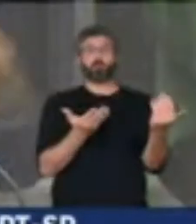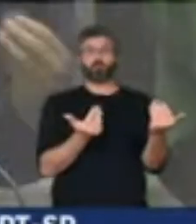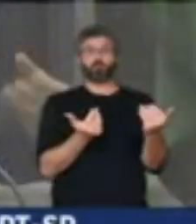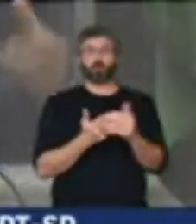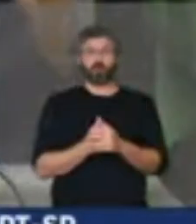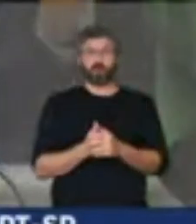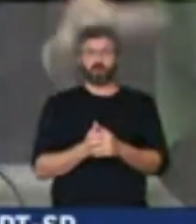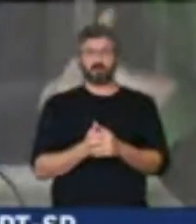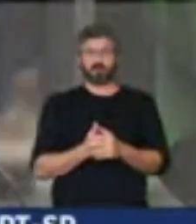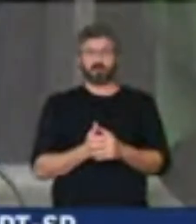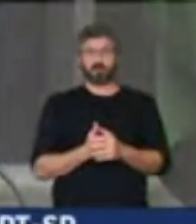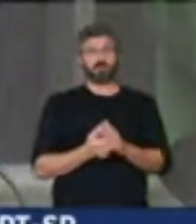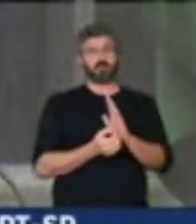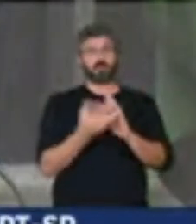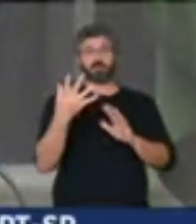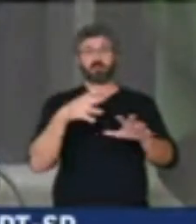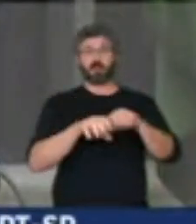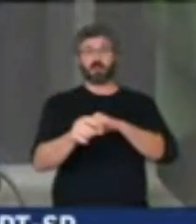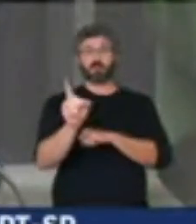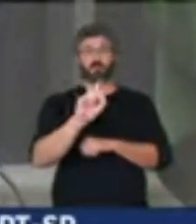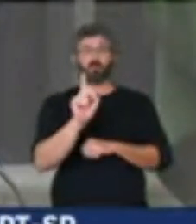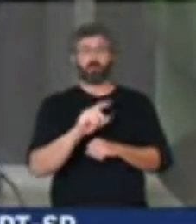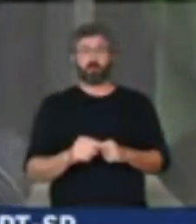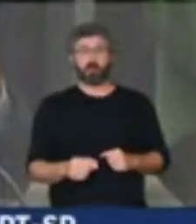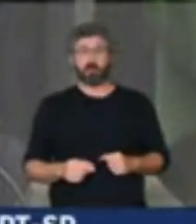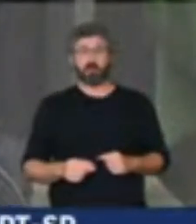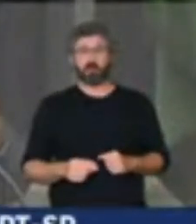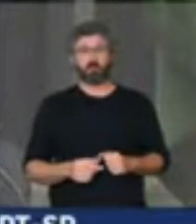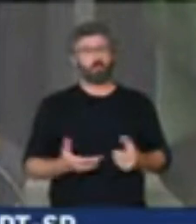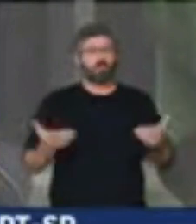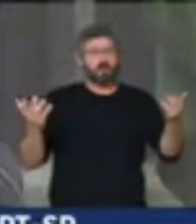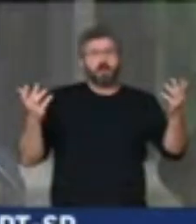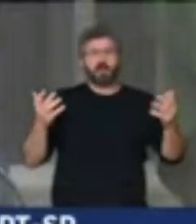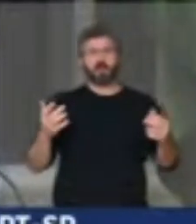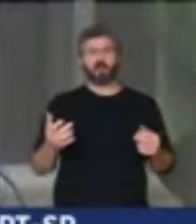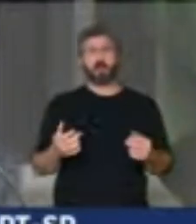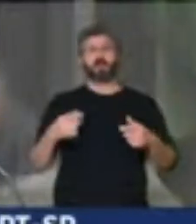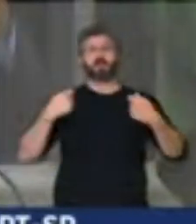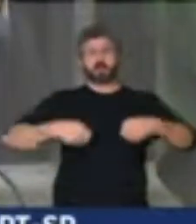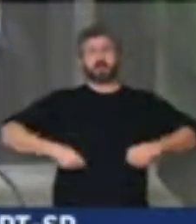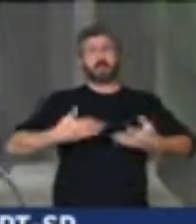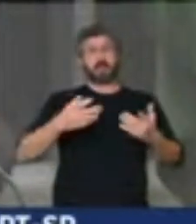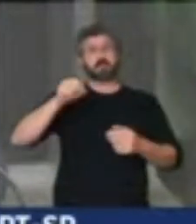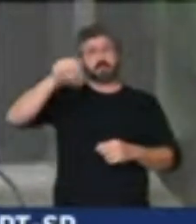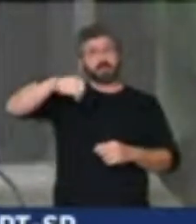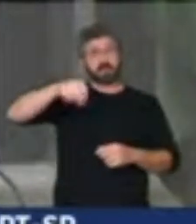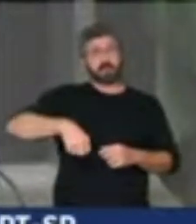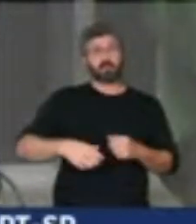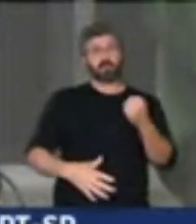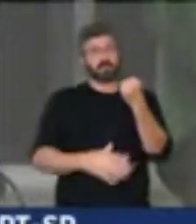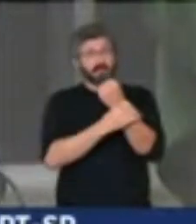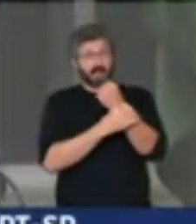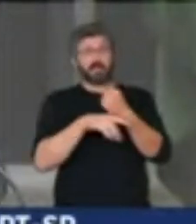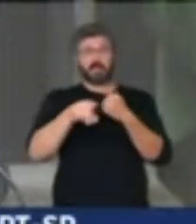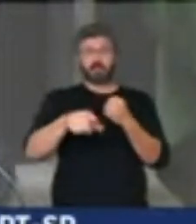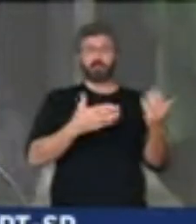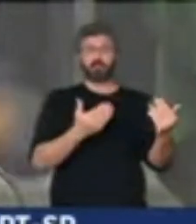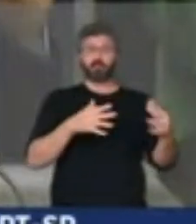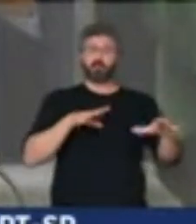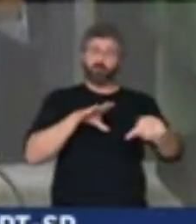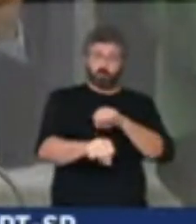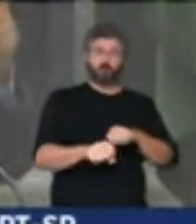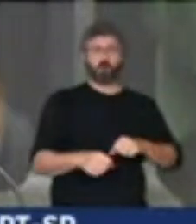e que muitos não se formam. Ora, mas nós precisamos gastar mesmo, precisamos garantir que o jovem se forme.